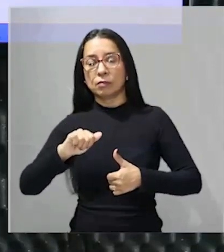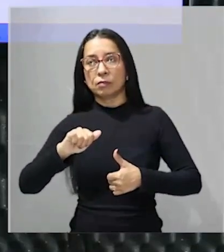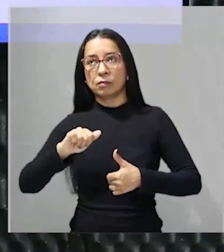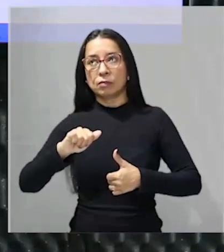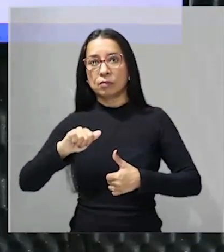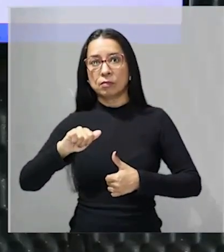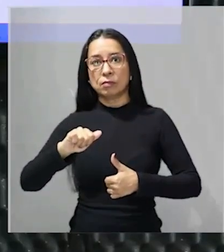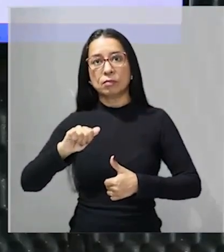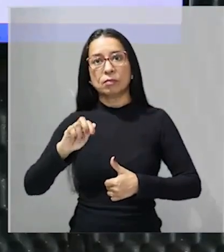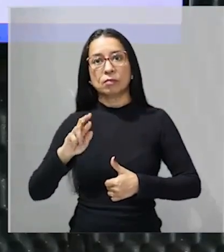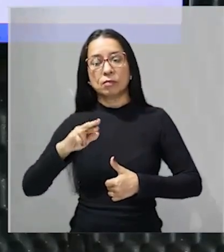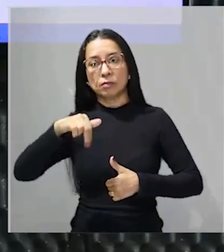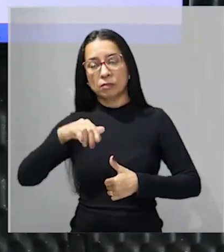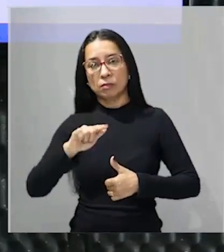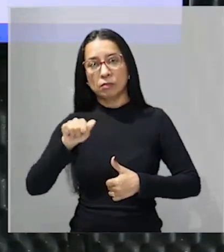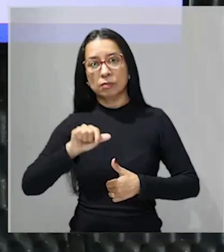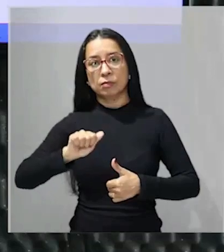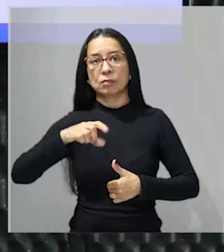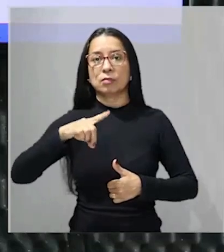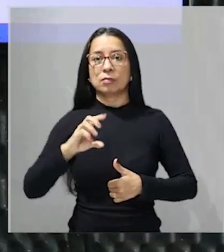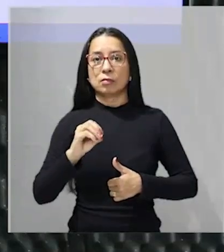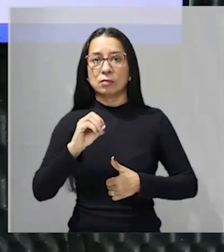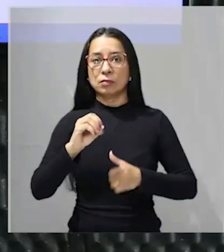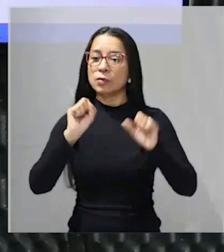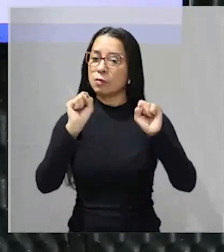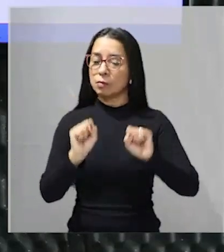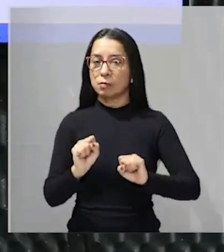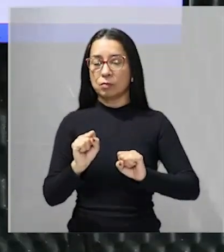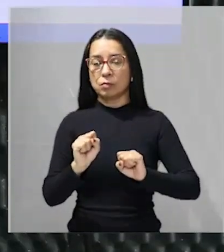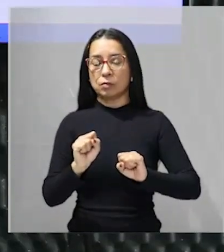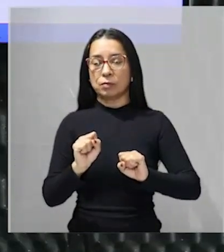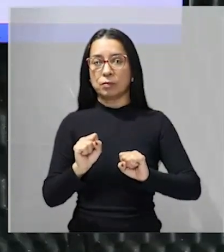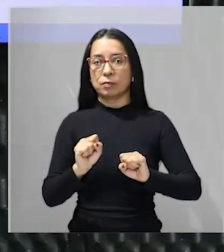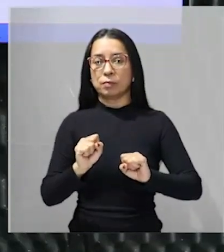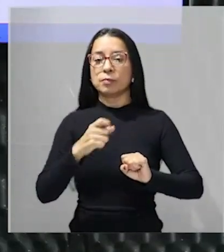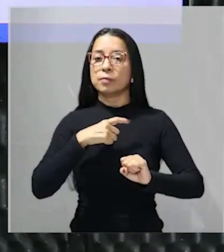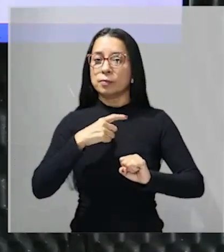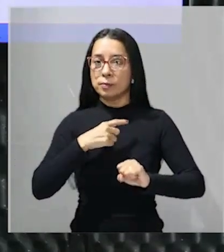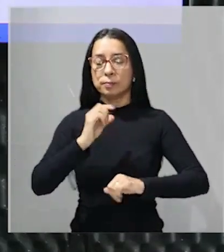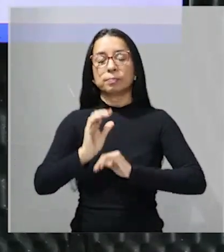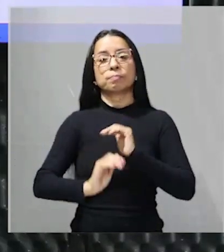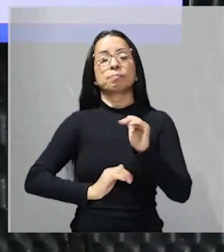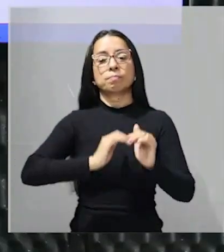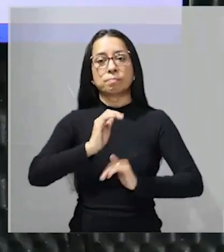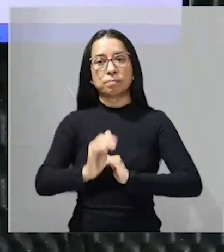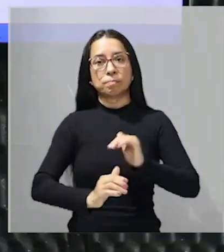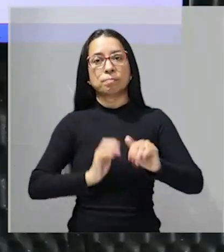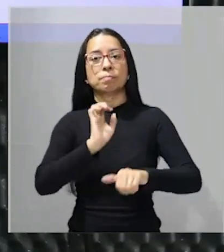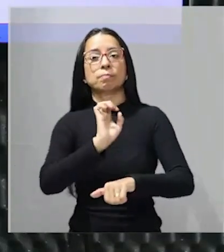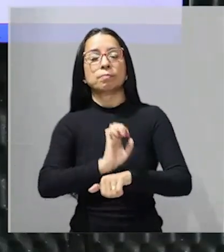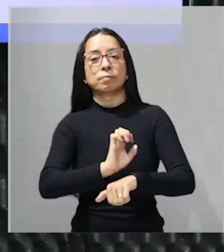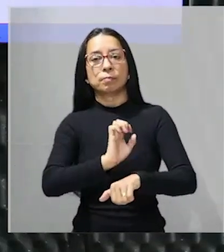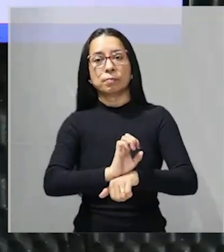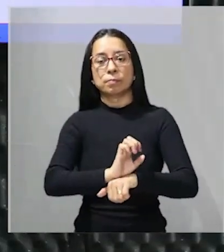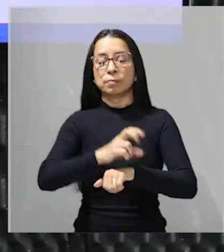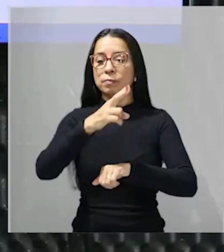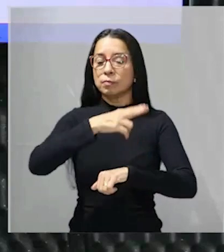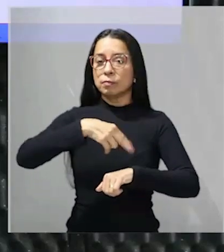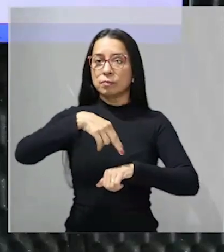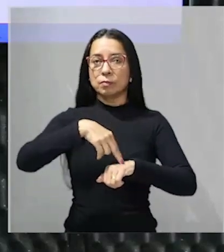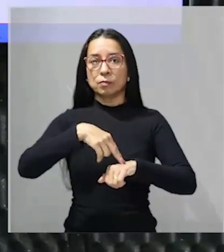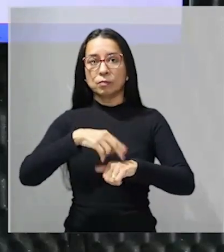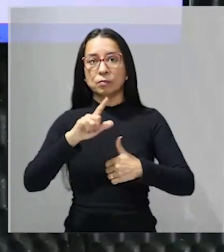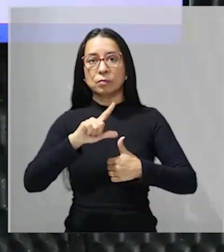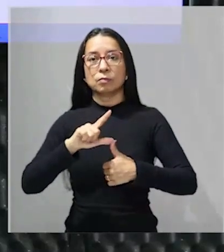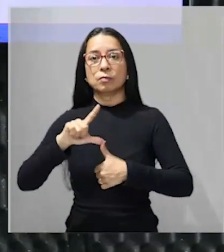nós teremos um processo de oligarquização do poder desses estados nacionais da América